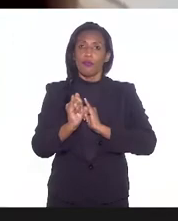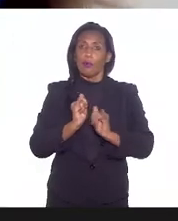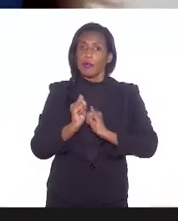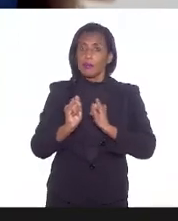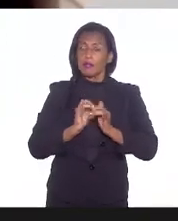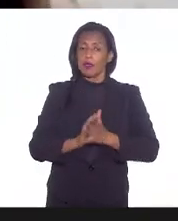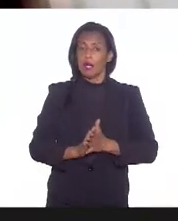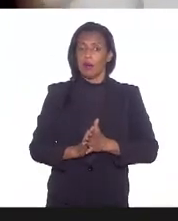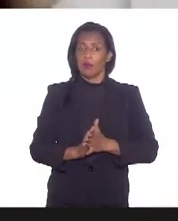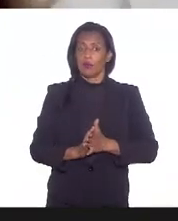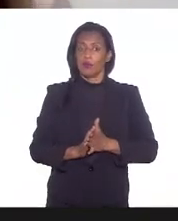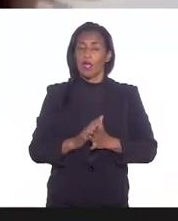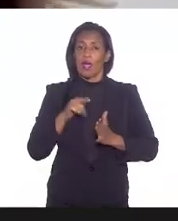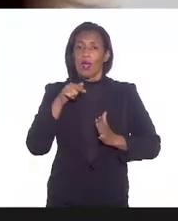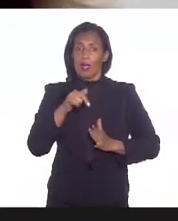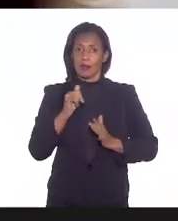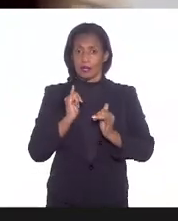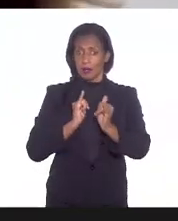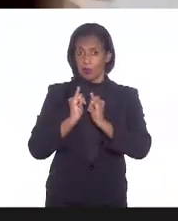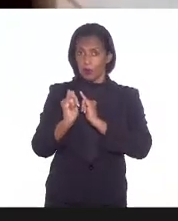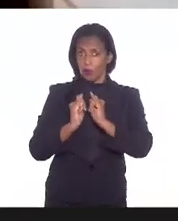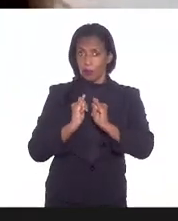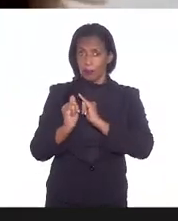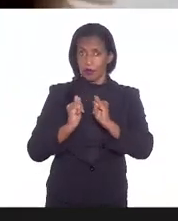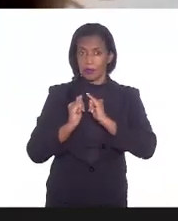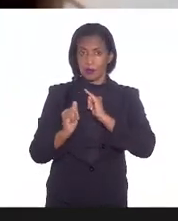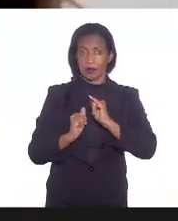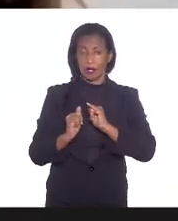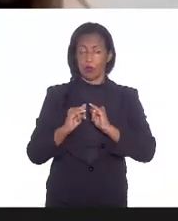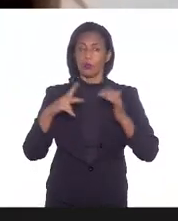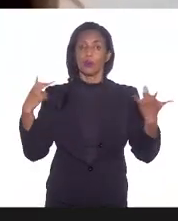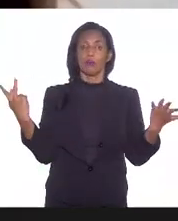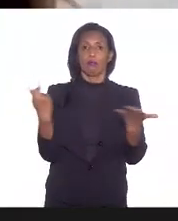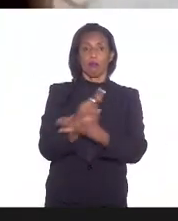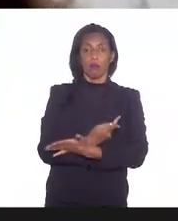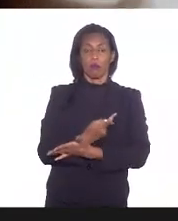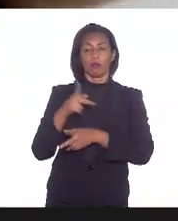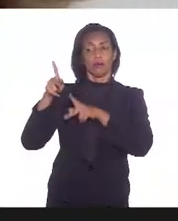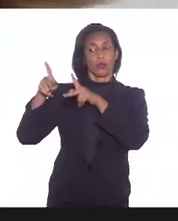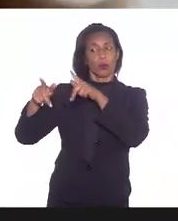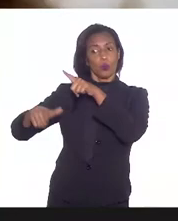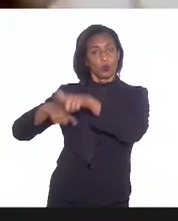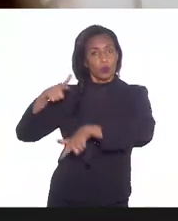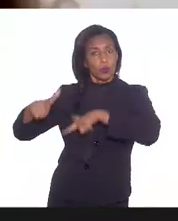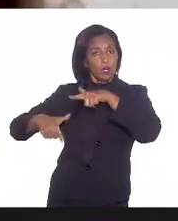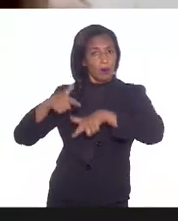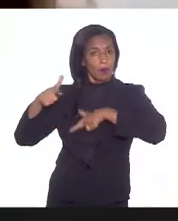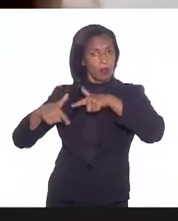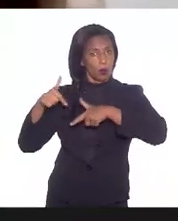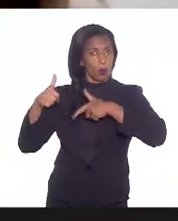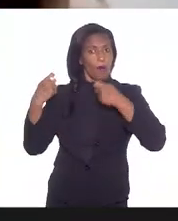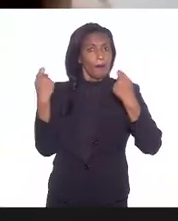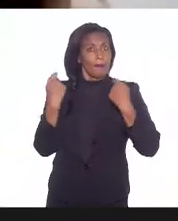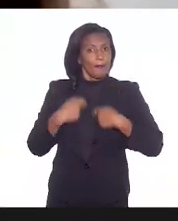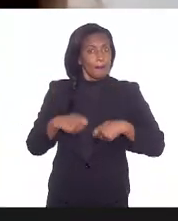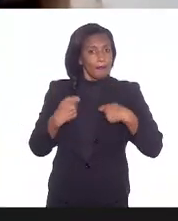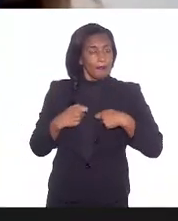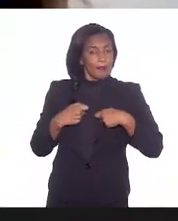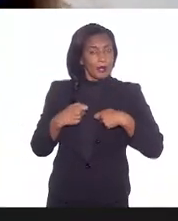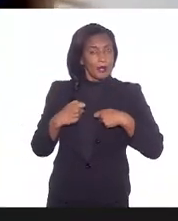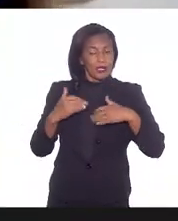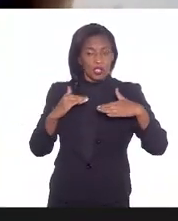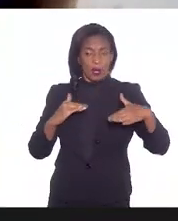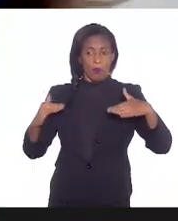notificação do que está acontecendo com o trabalhador precisa chegar para o nível